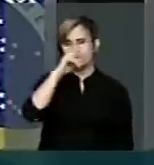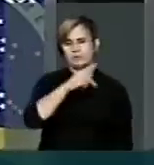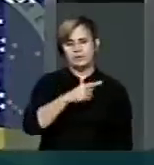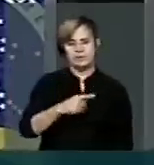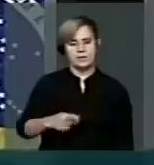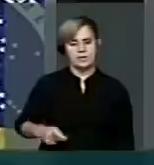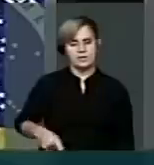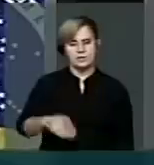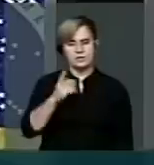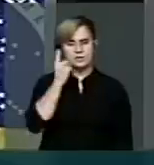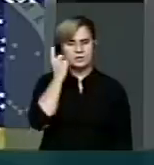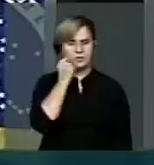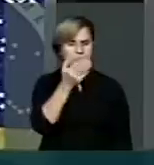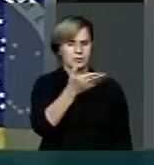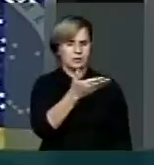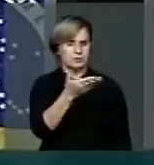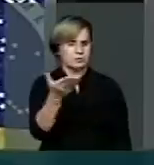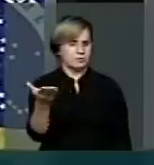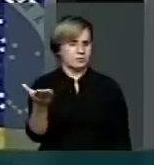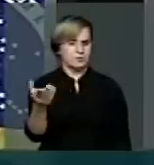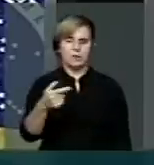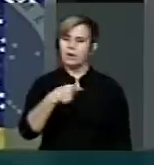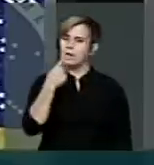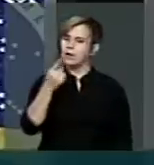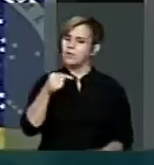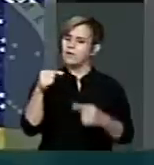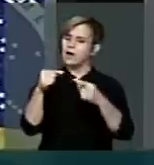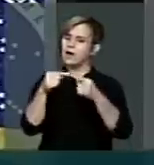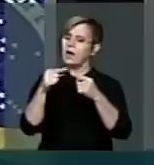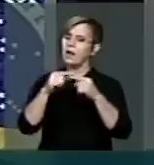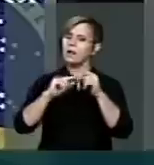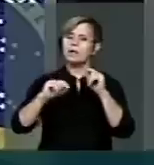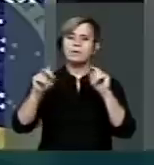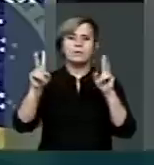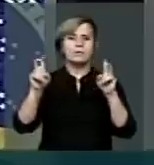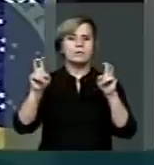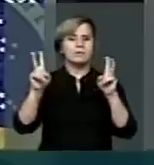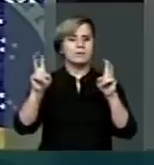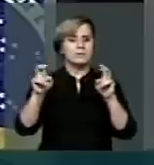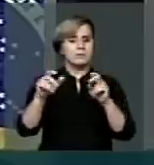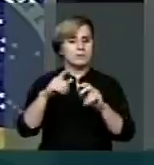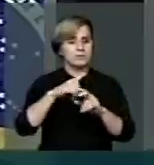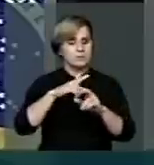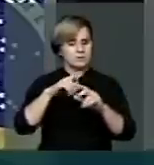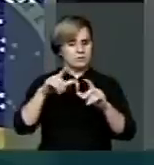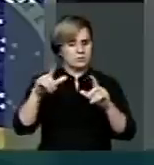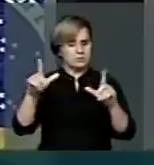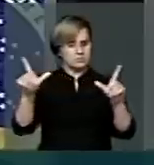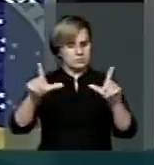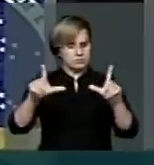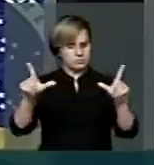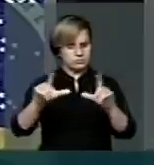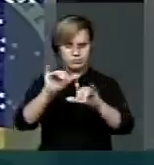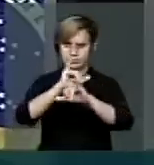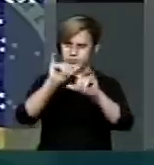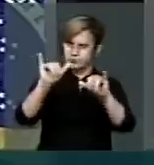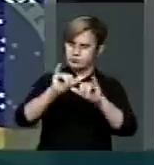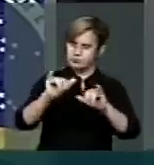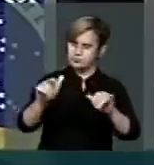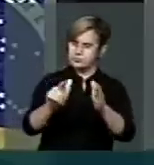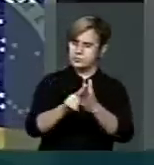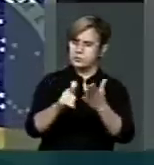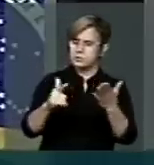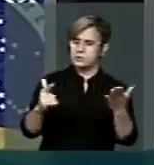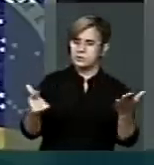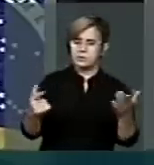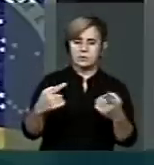com relação ao espaço que tem sido ocupado na mídia o fato